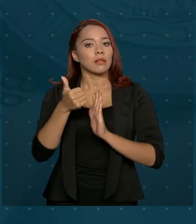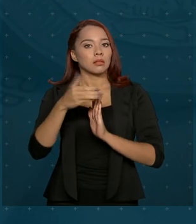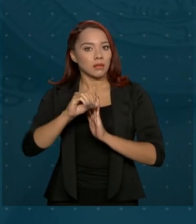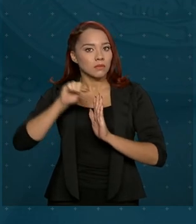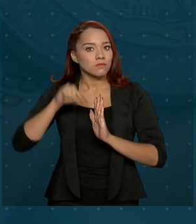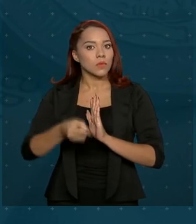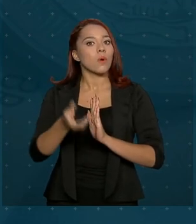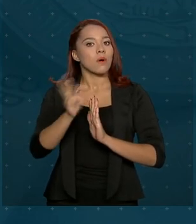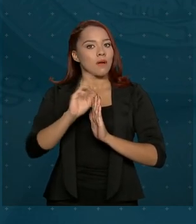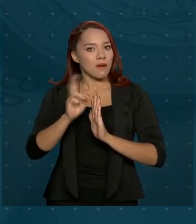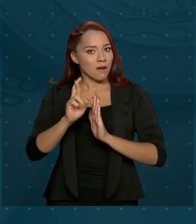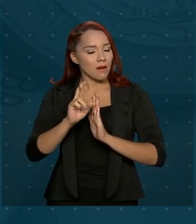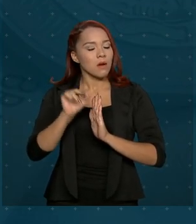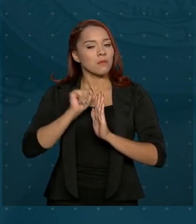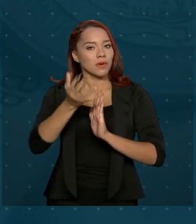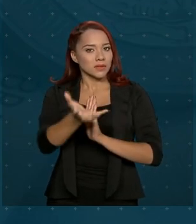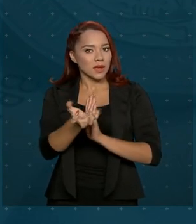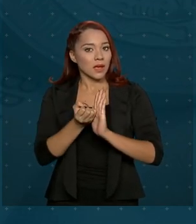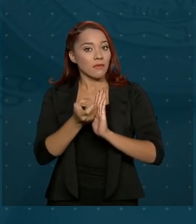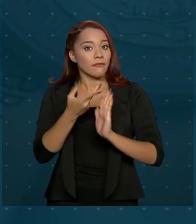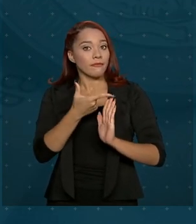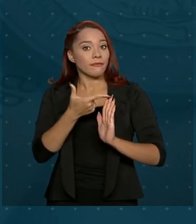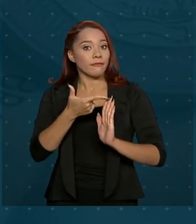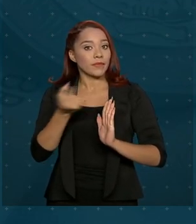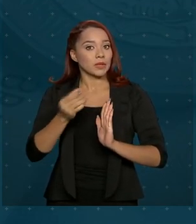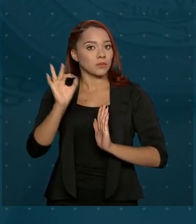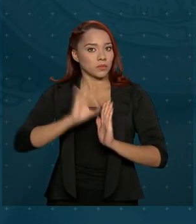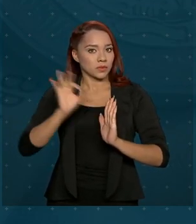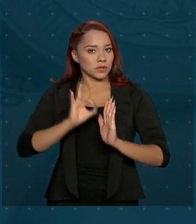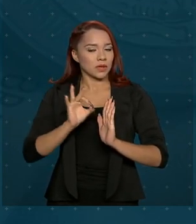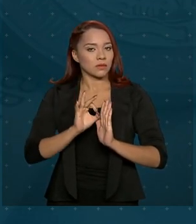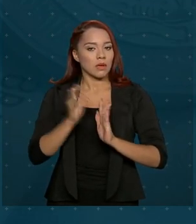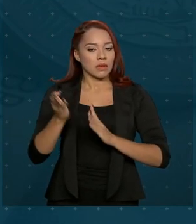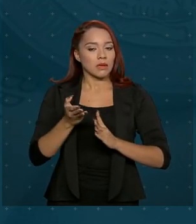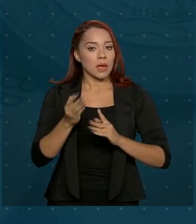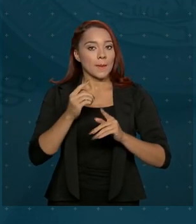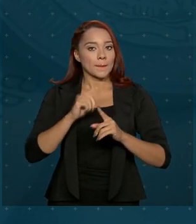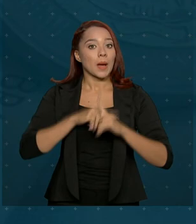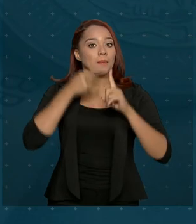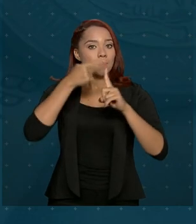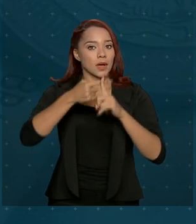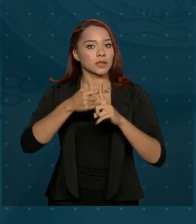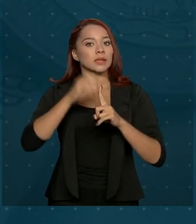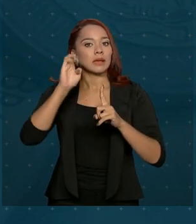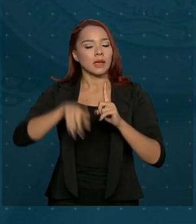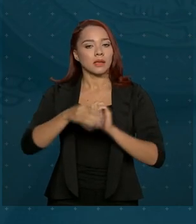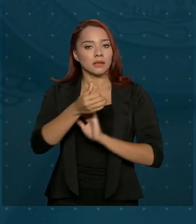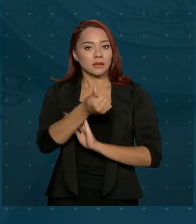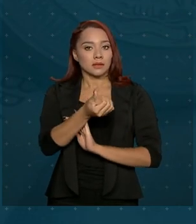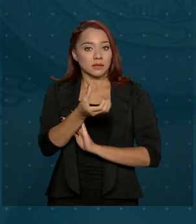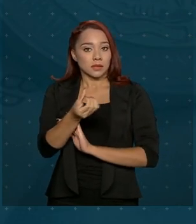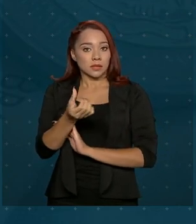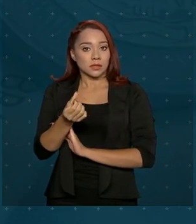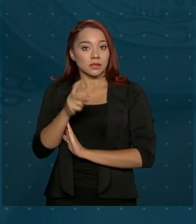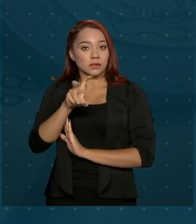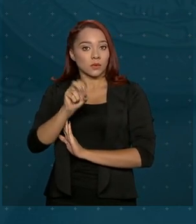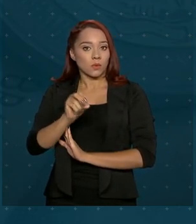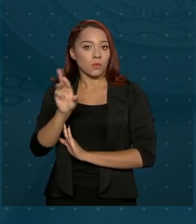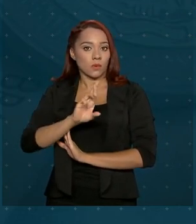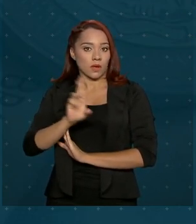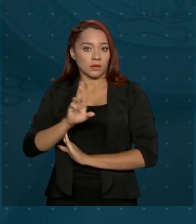,00, pode sacar 20%. E a parcela adicional será de R$.150,00.